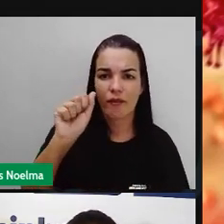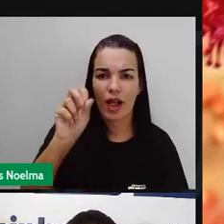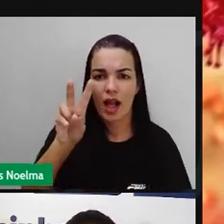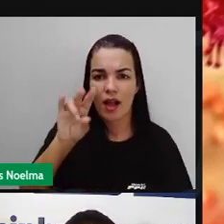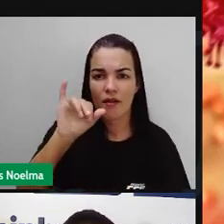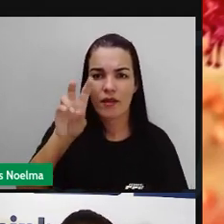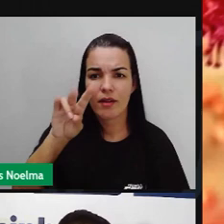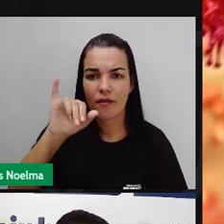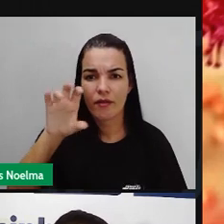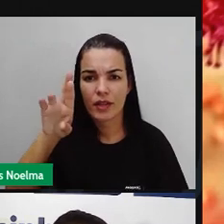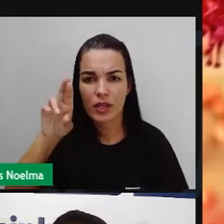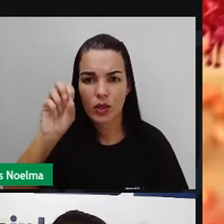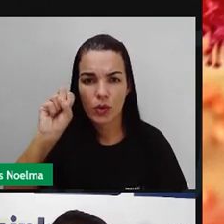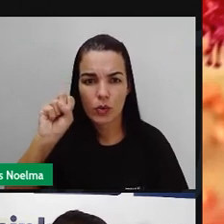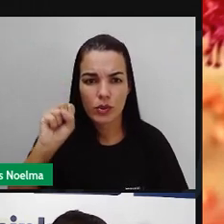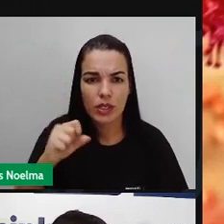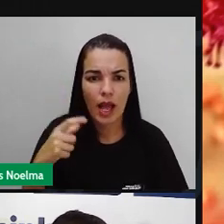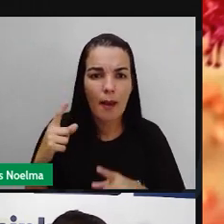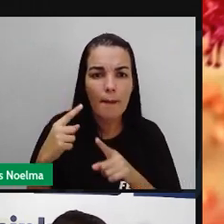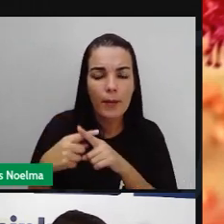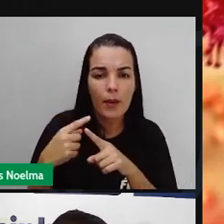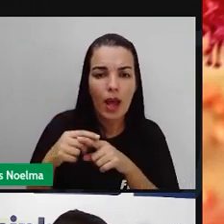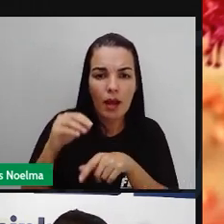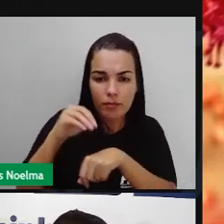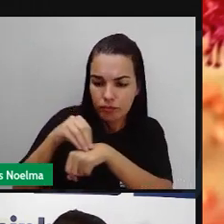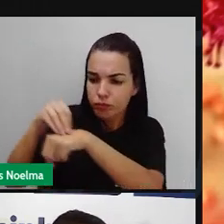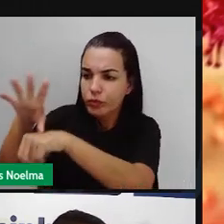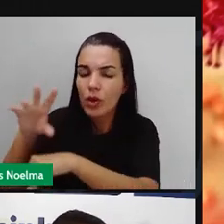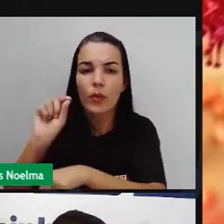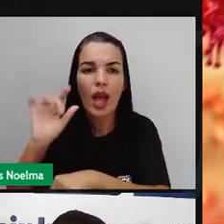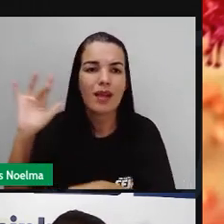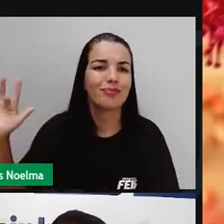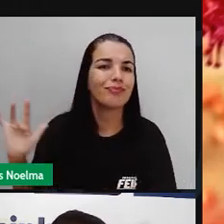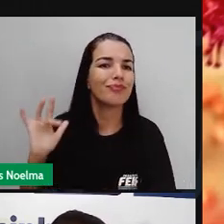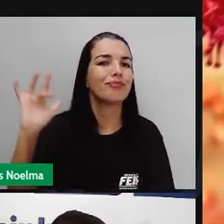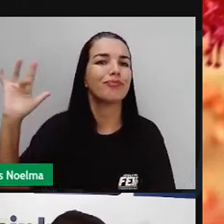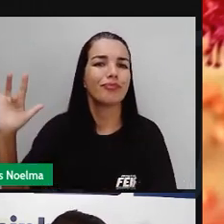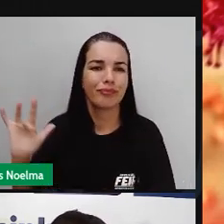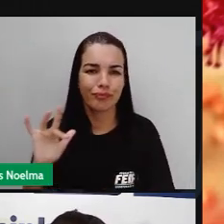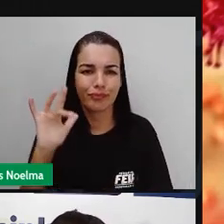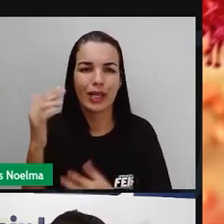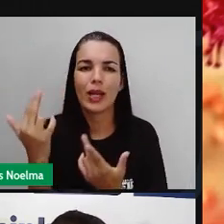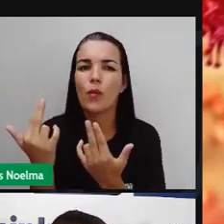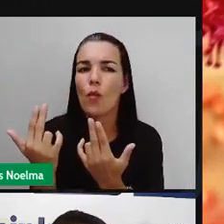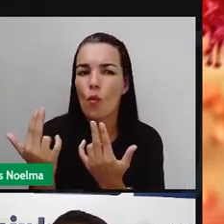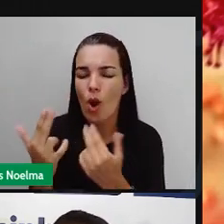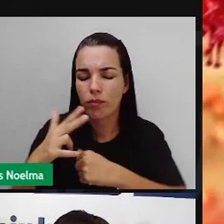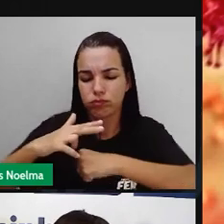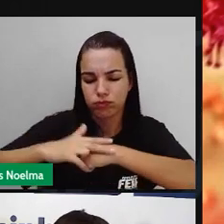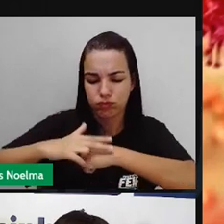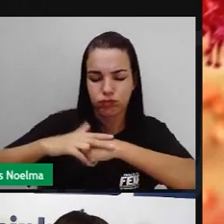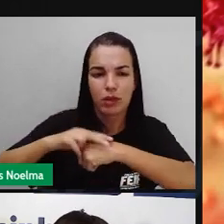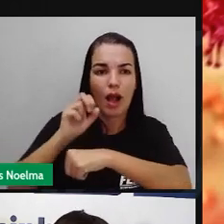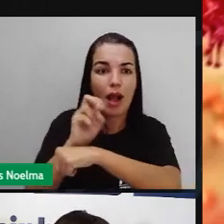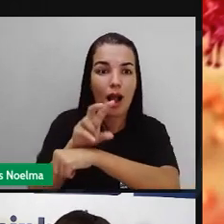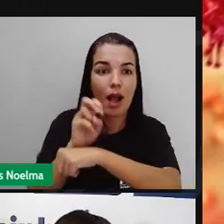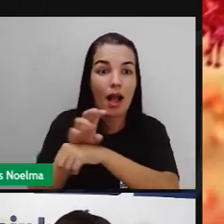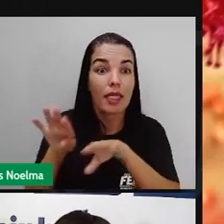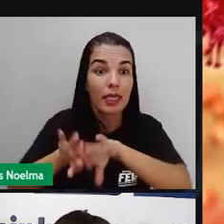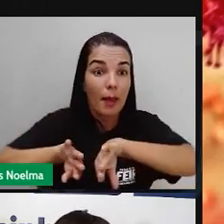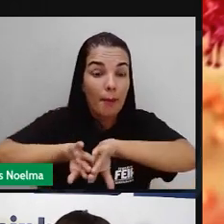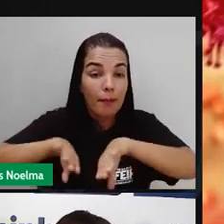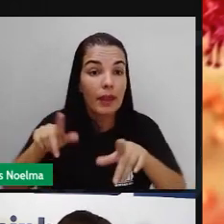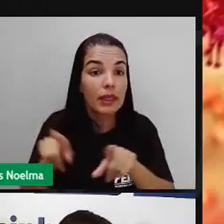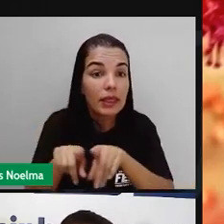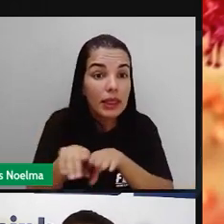transmitido principalmente pela picada do mosquito Aedes aegypti. O mesmo transmissor da dengue e da febre amarela. A